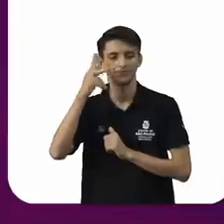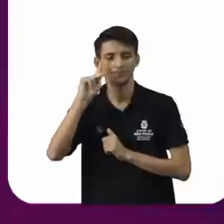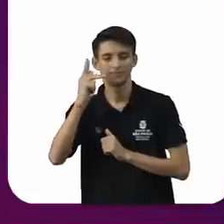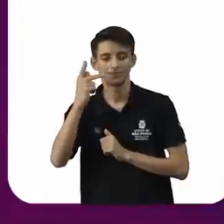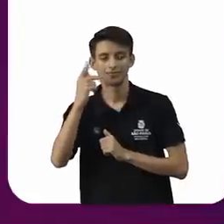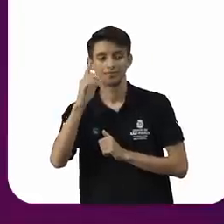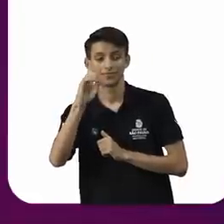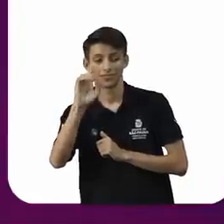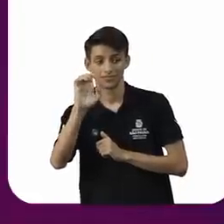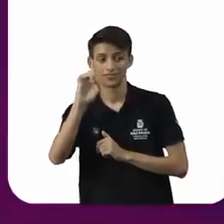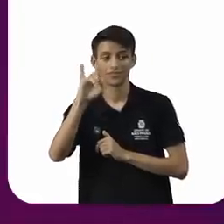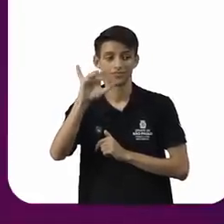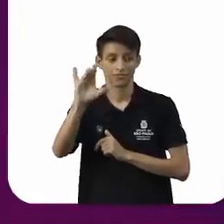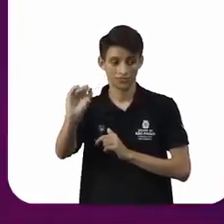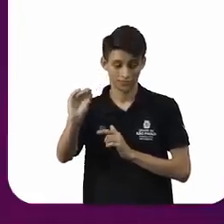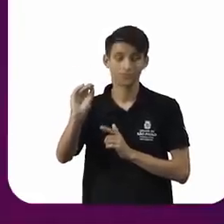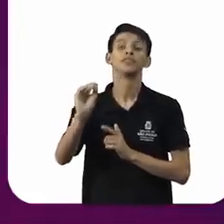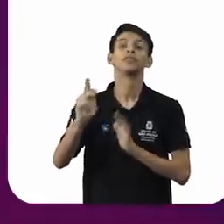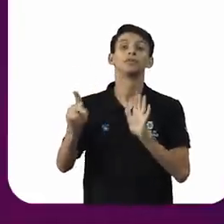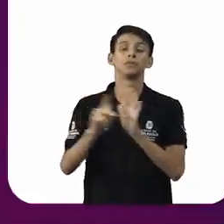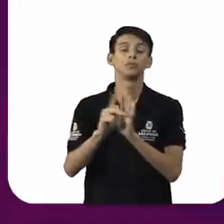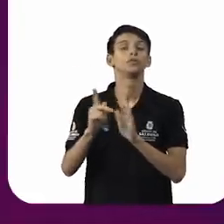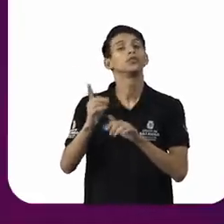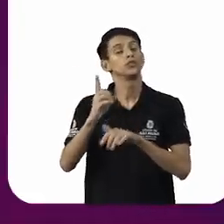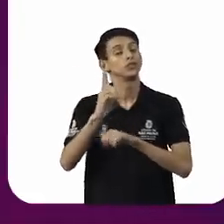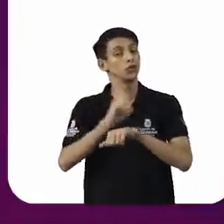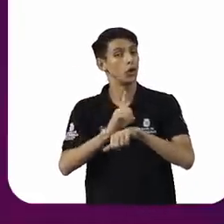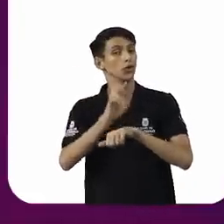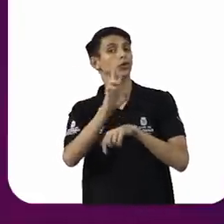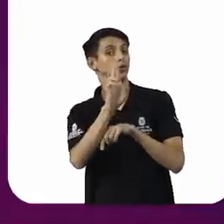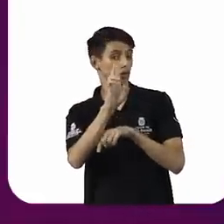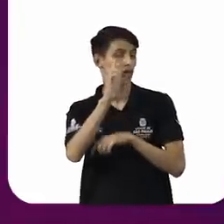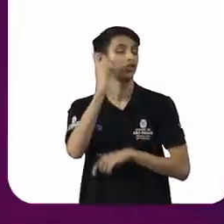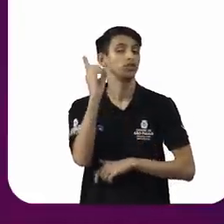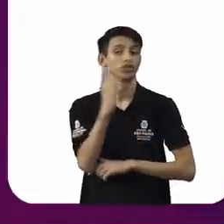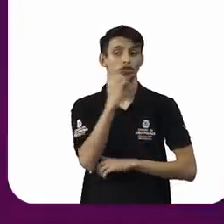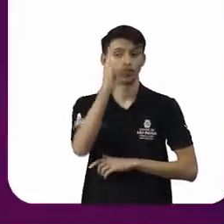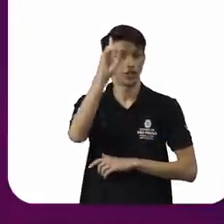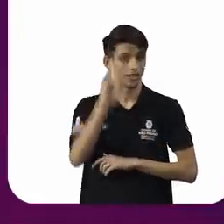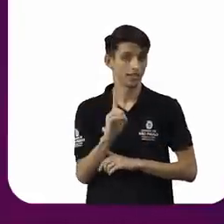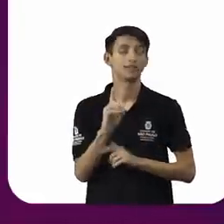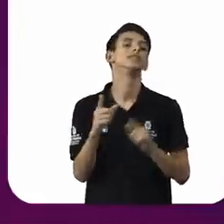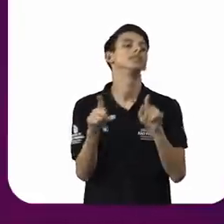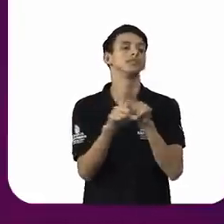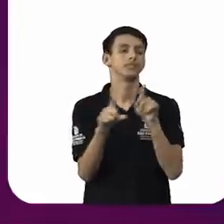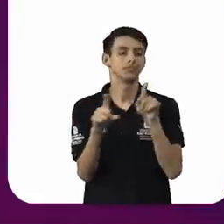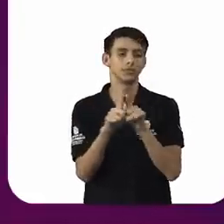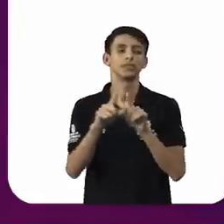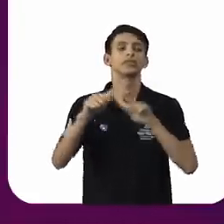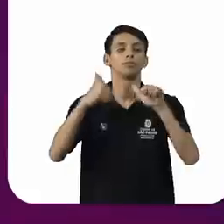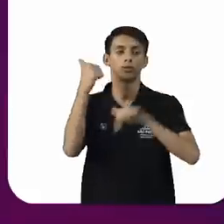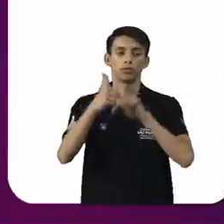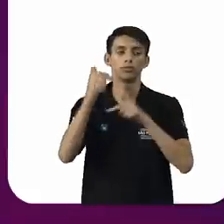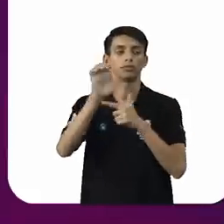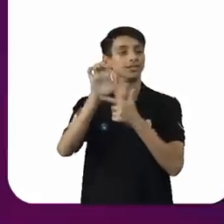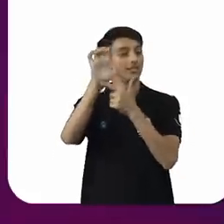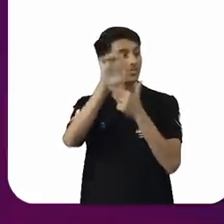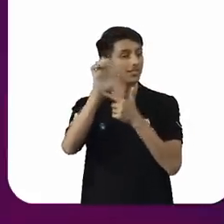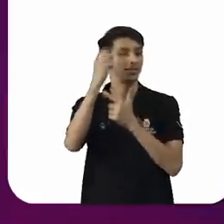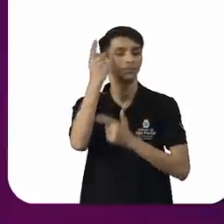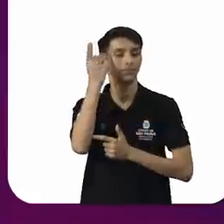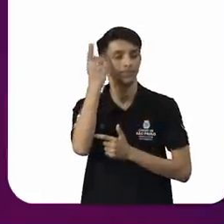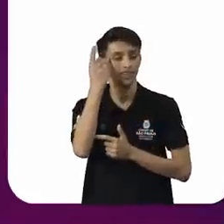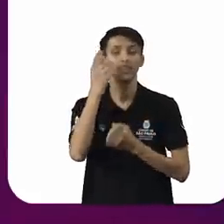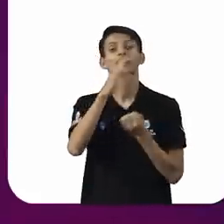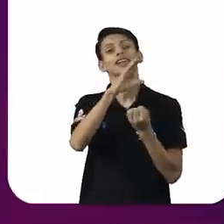Jr. Ele é mestre e doutor em Direito, ex-secretário de Justiça do Estado de São Paulo, fundador e